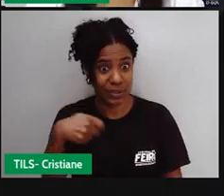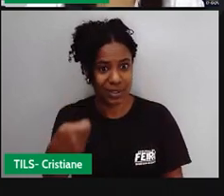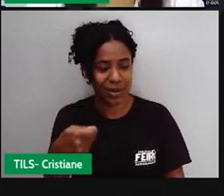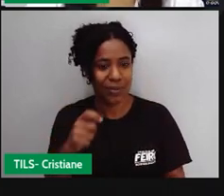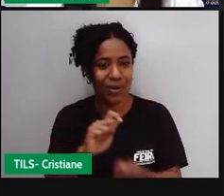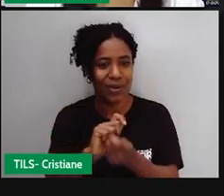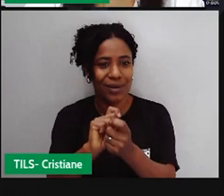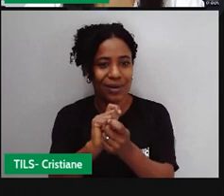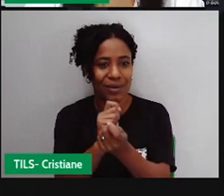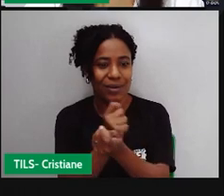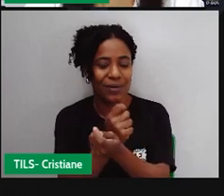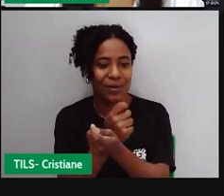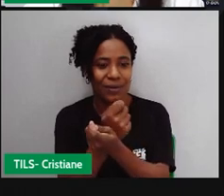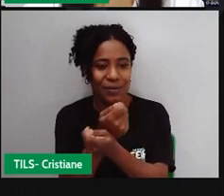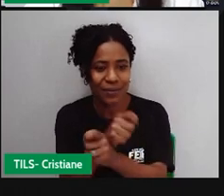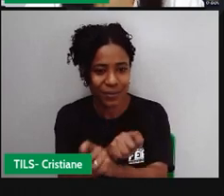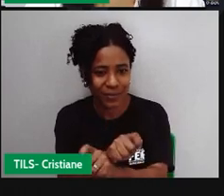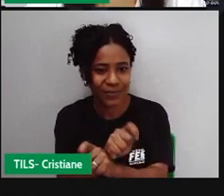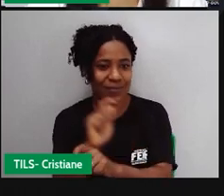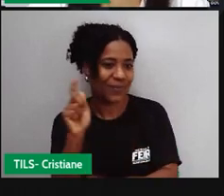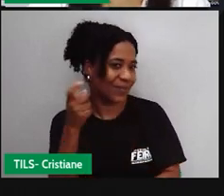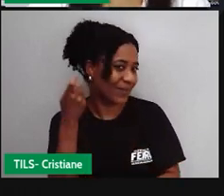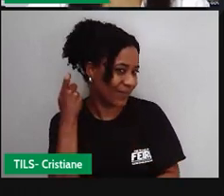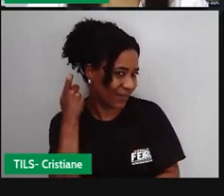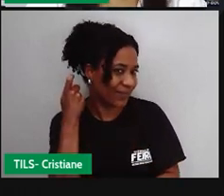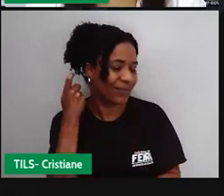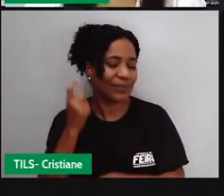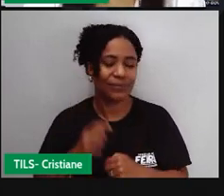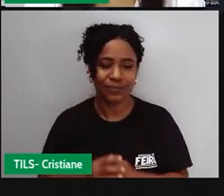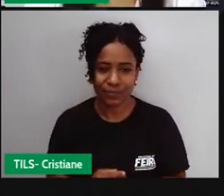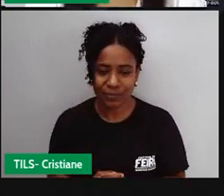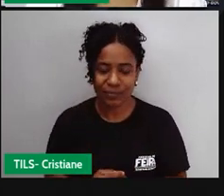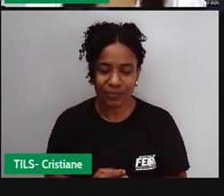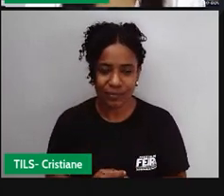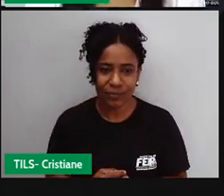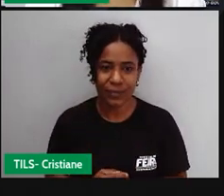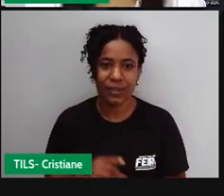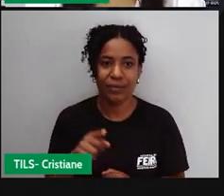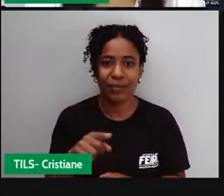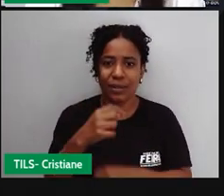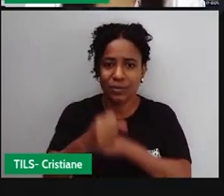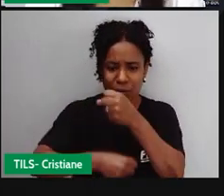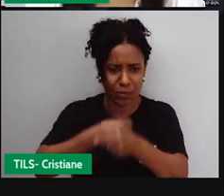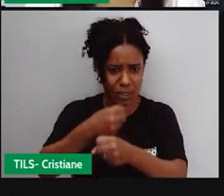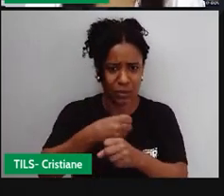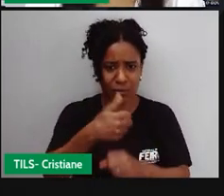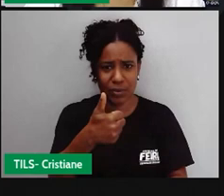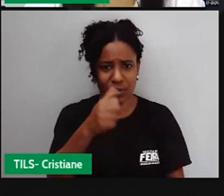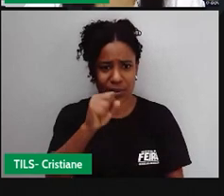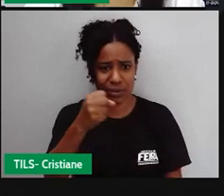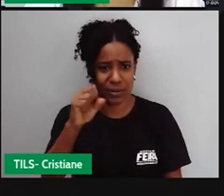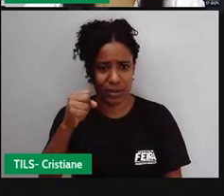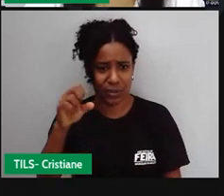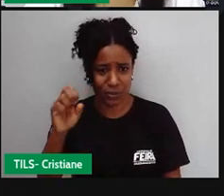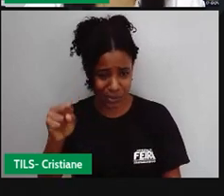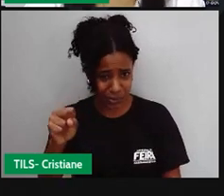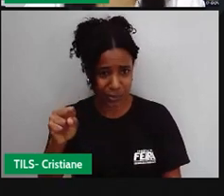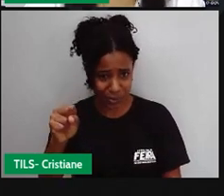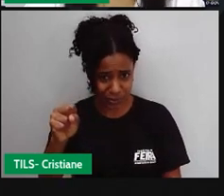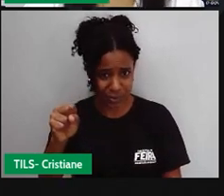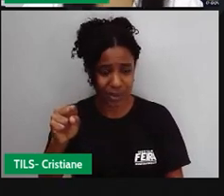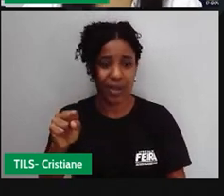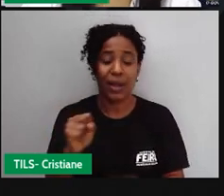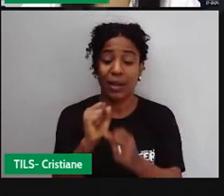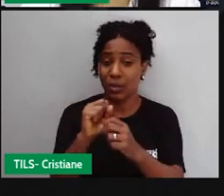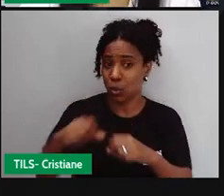elas não foram, elas não acabaram a partir de 1888, quando foi decretada a Lei